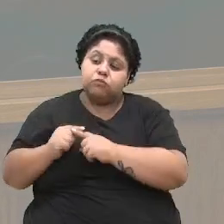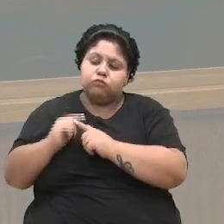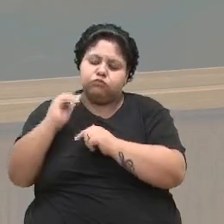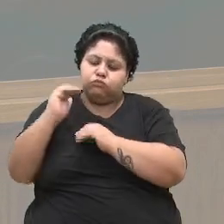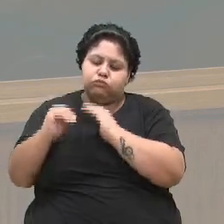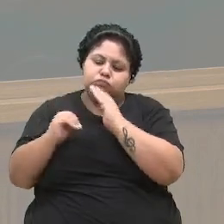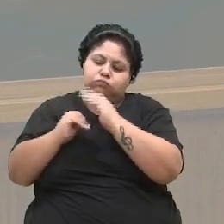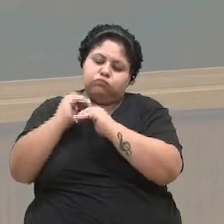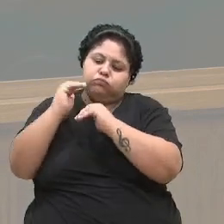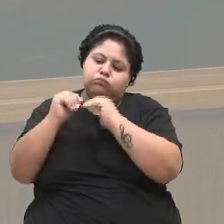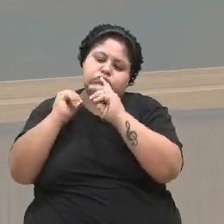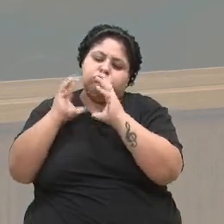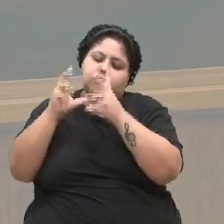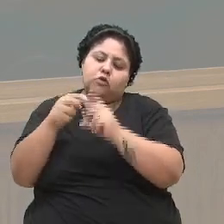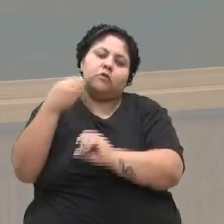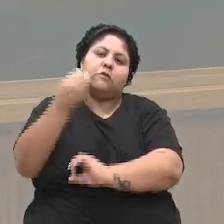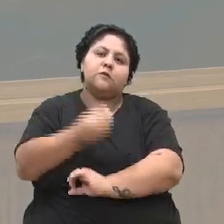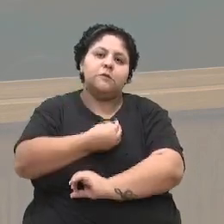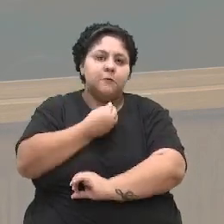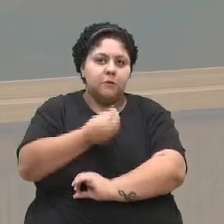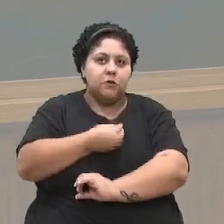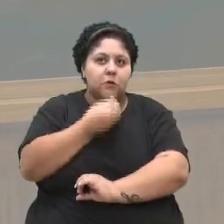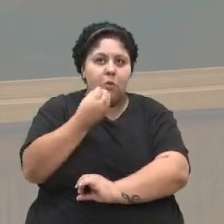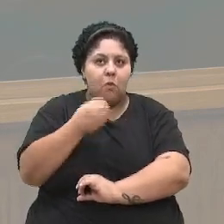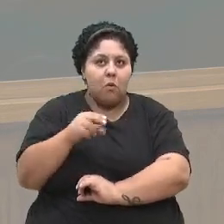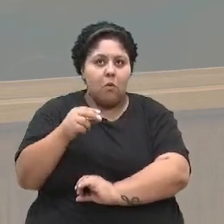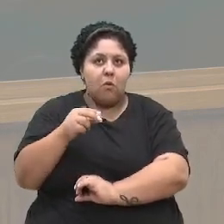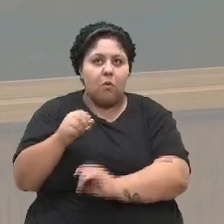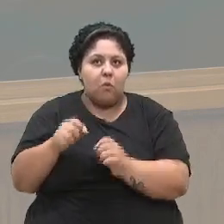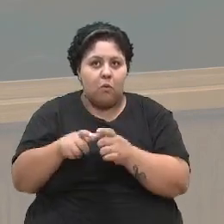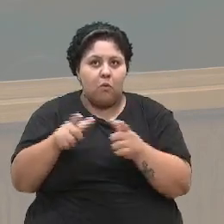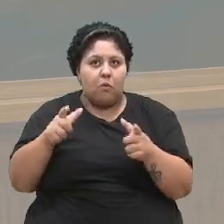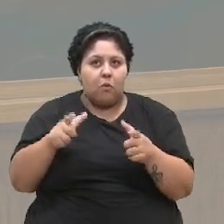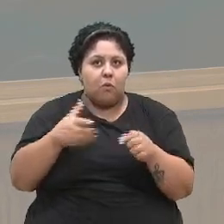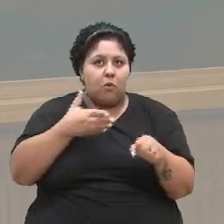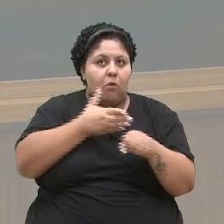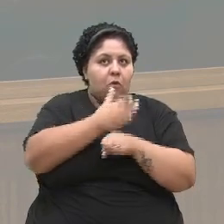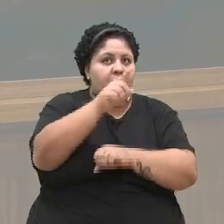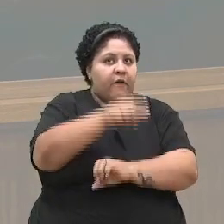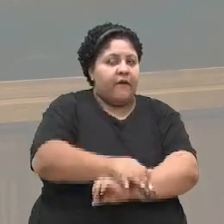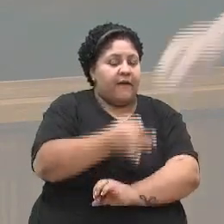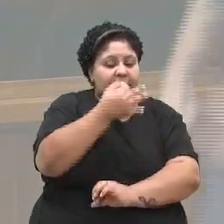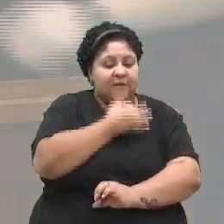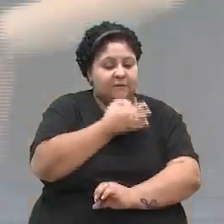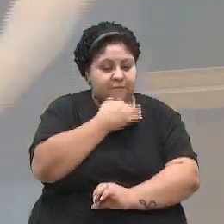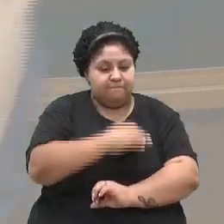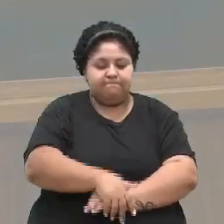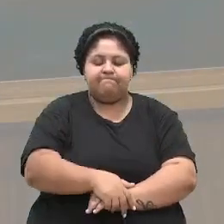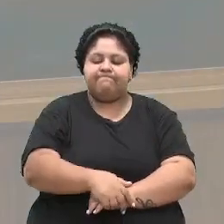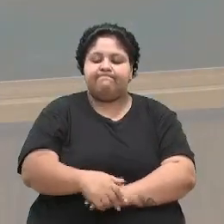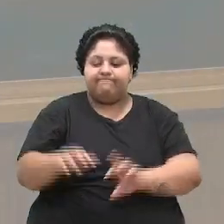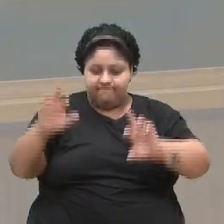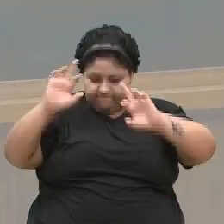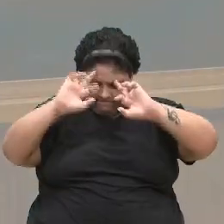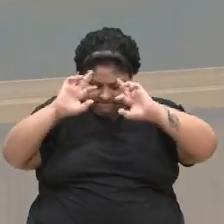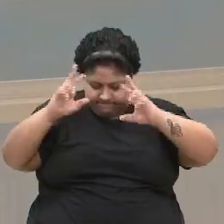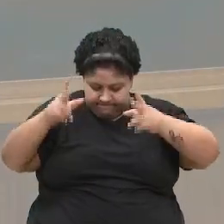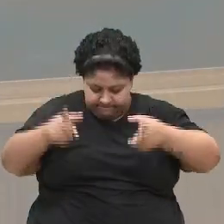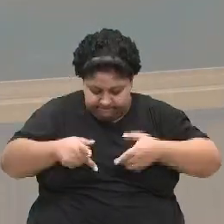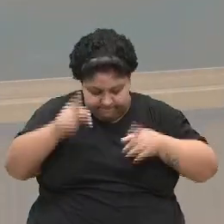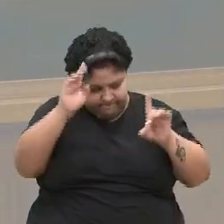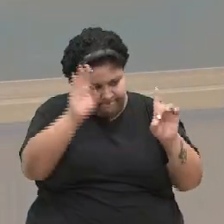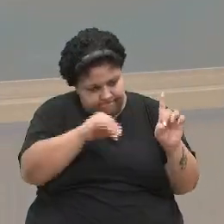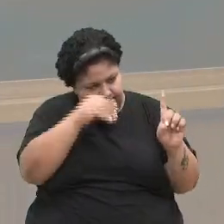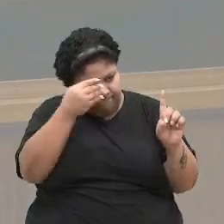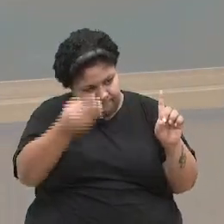toda a sua vida, ou grande parte da sua vida na cidade de Caxias do Sul. É um reconhecimento, é uma homenagem